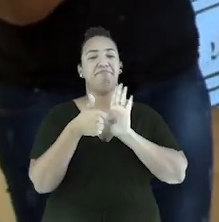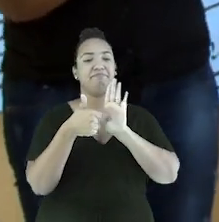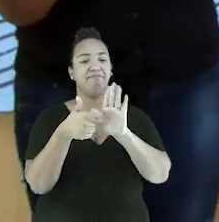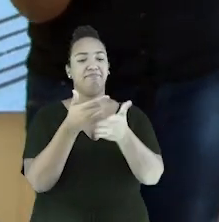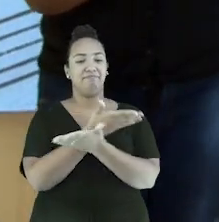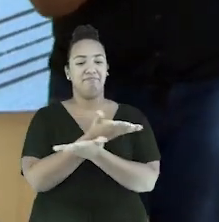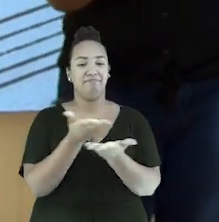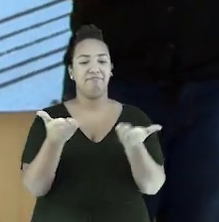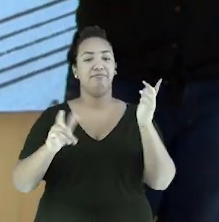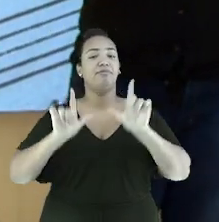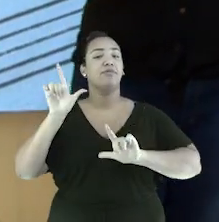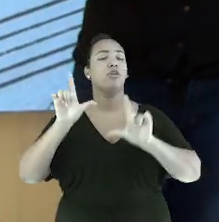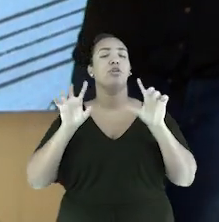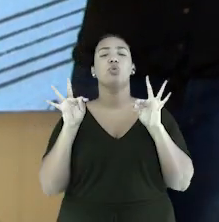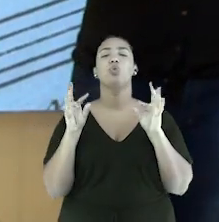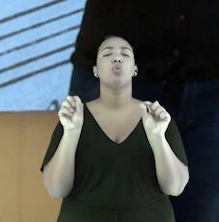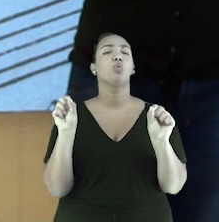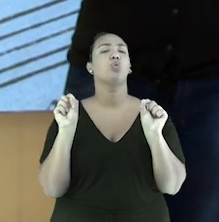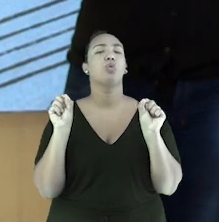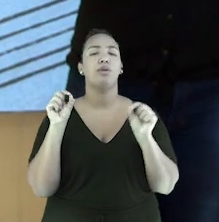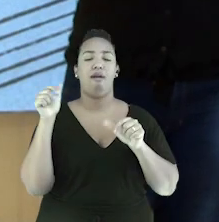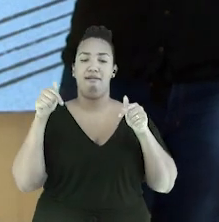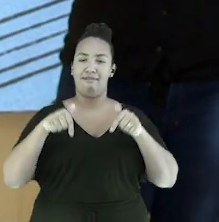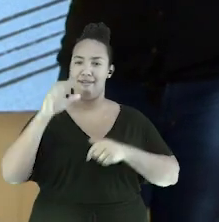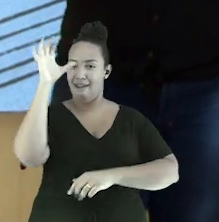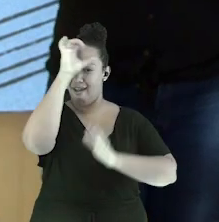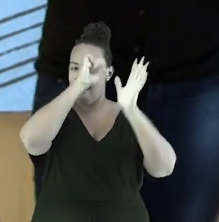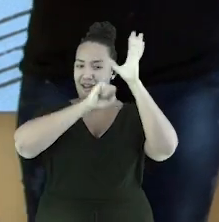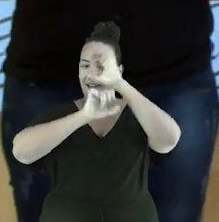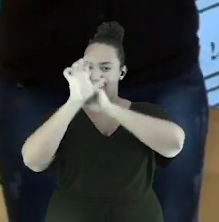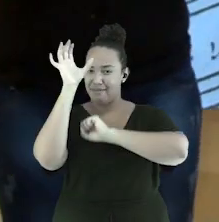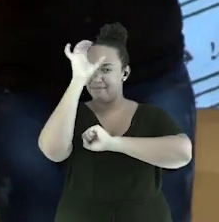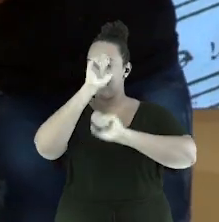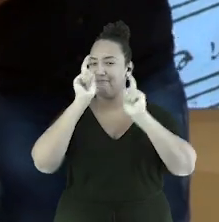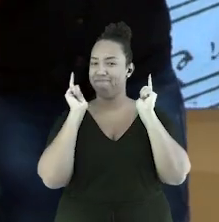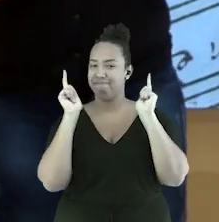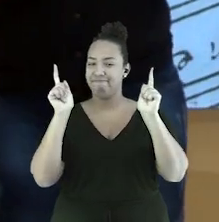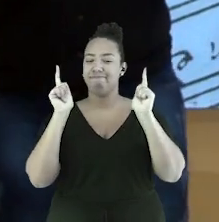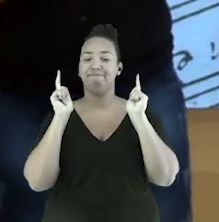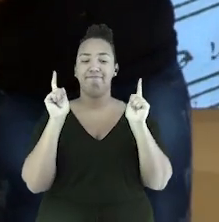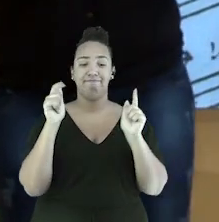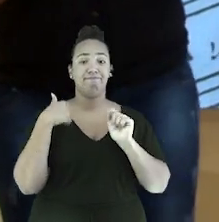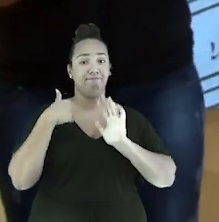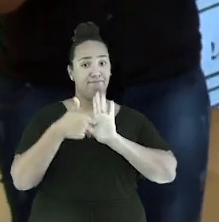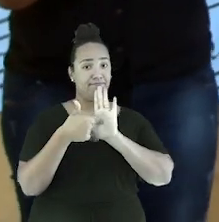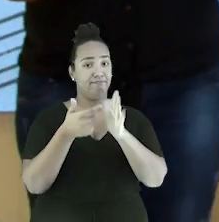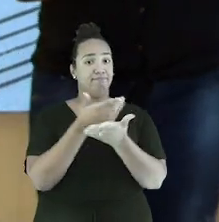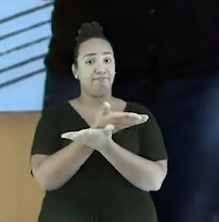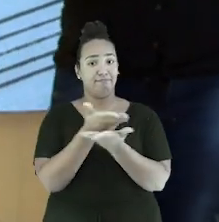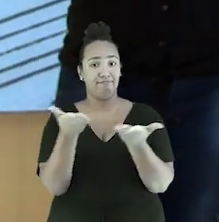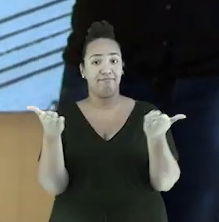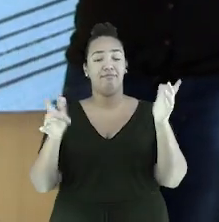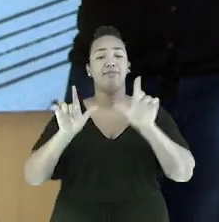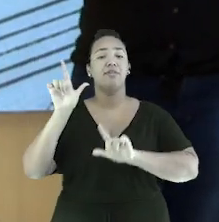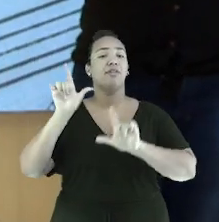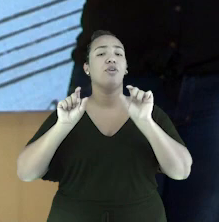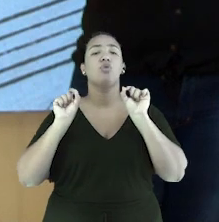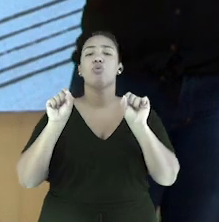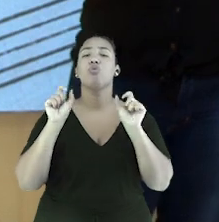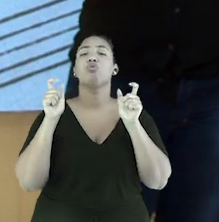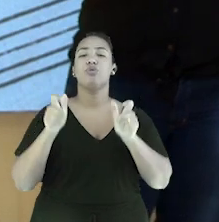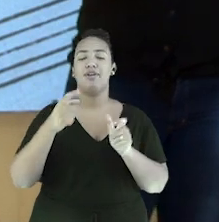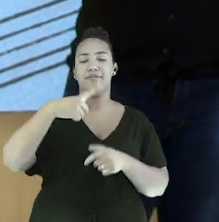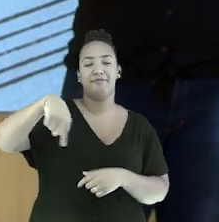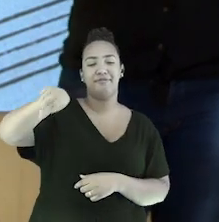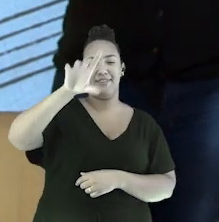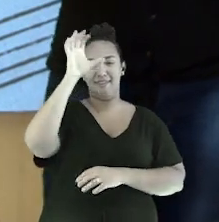vocês o que é o TudoTV. É um lugar divertido onde você vai aprender. Eu vou mostrar para vocês o que é o TudoTV. É um lugar divertido